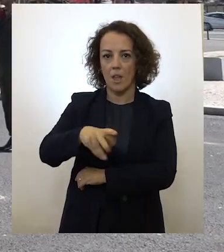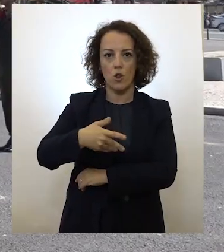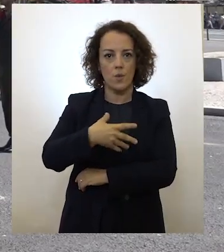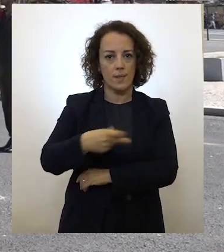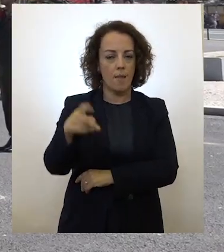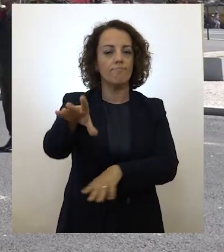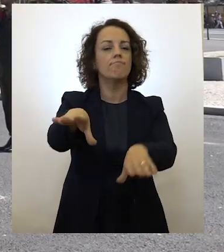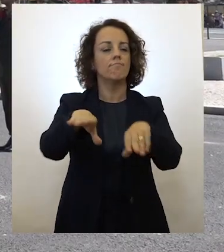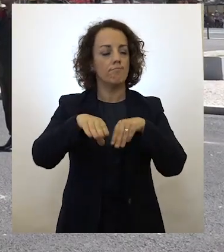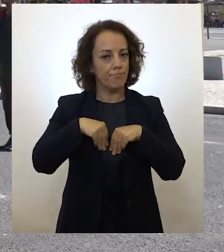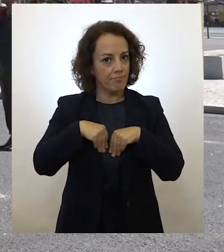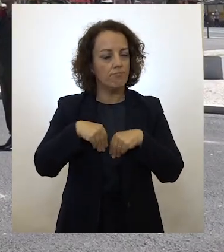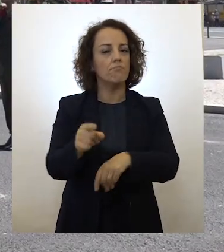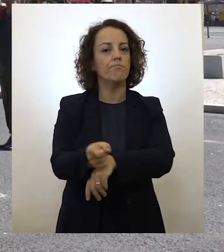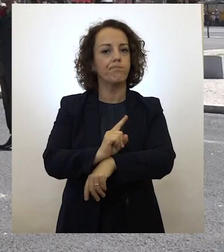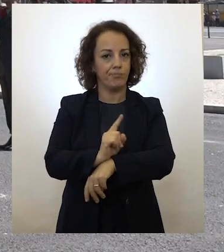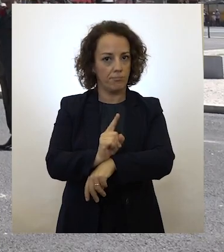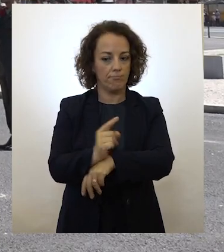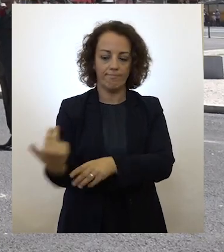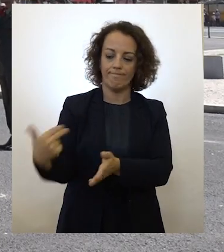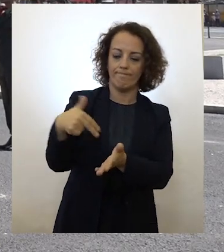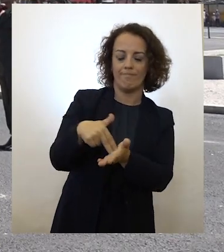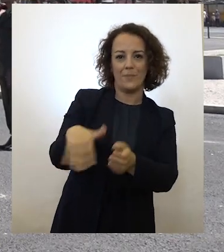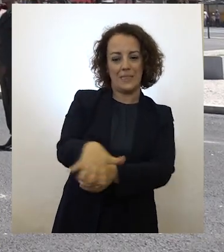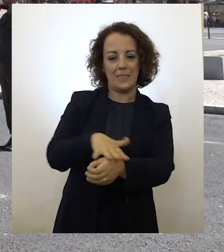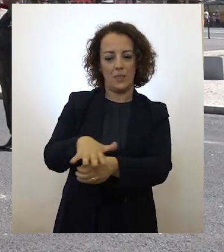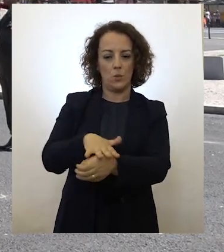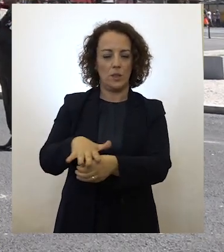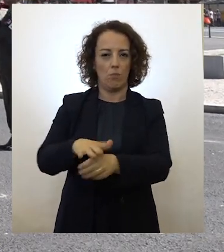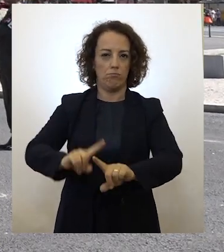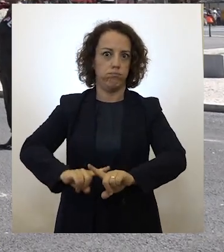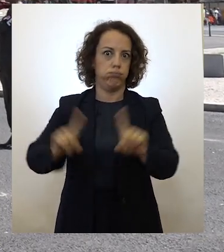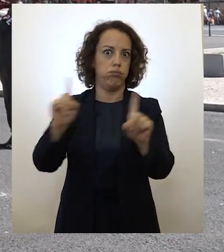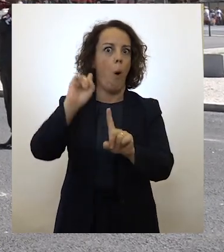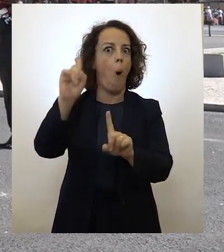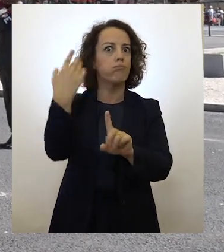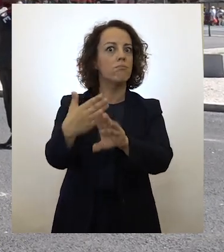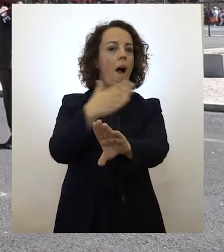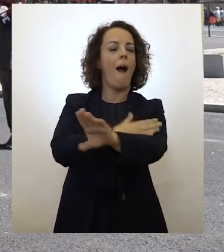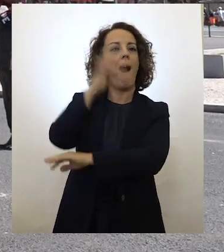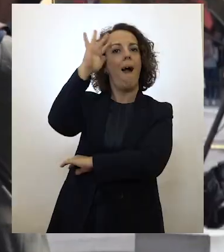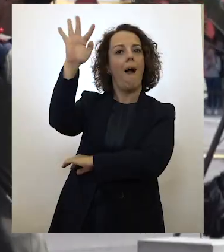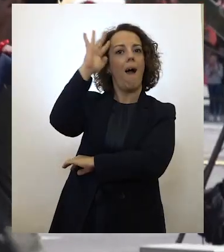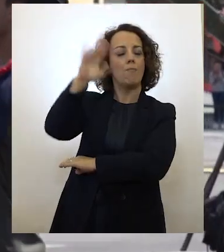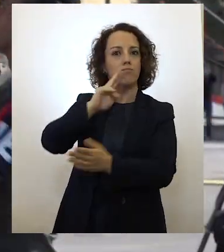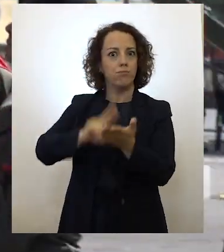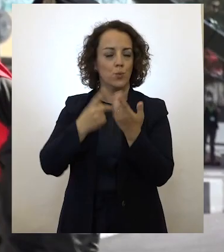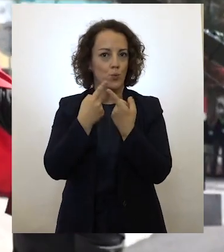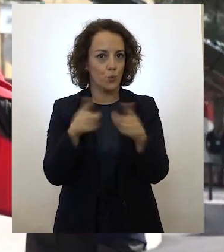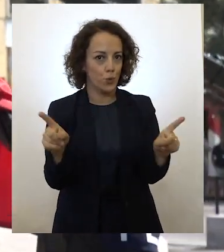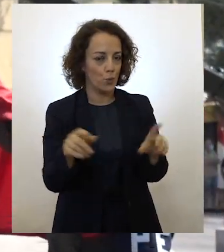connosco neste instante tão diverso daquele que havíamos sonhado. E bem